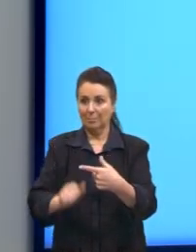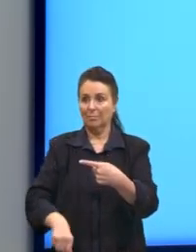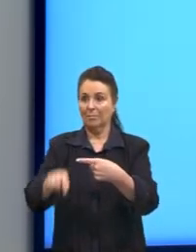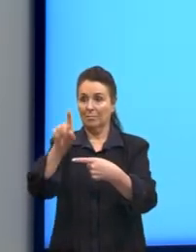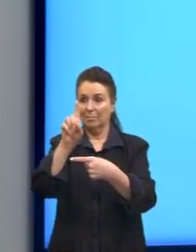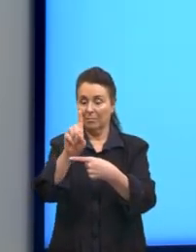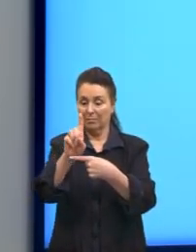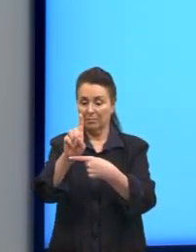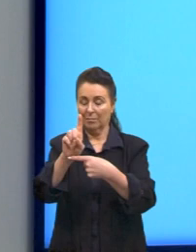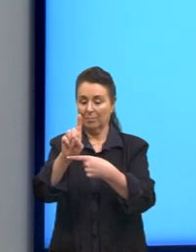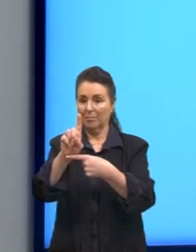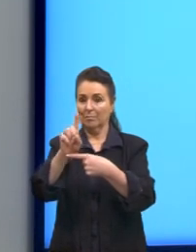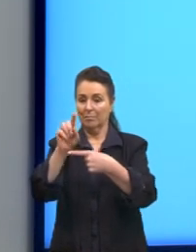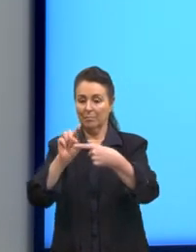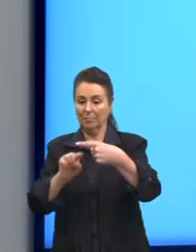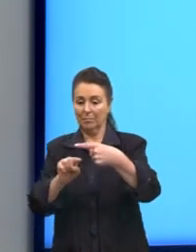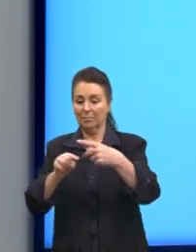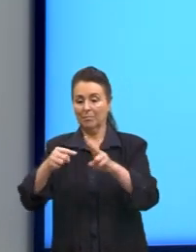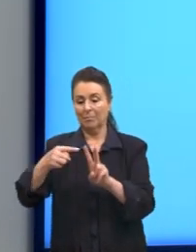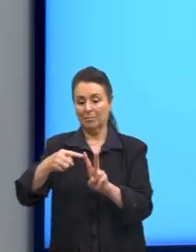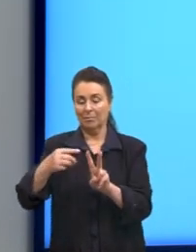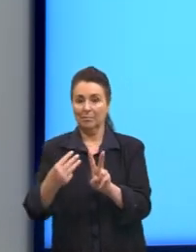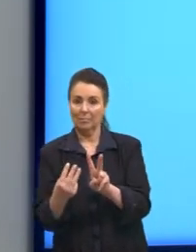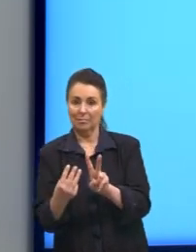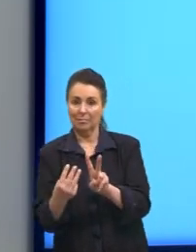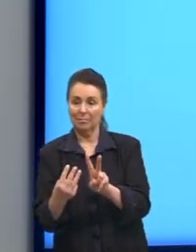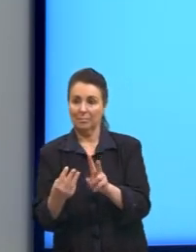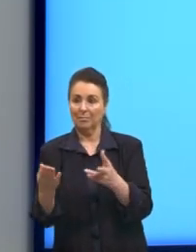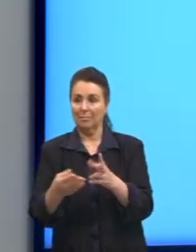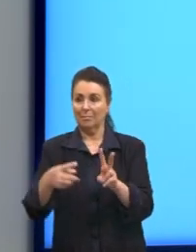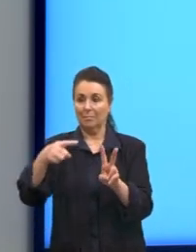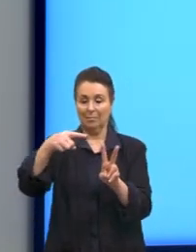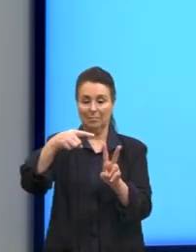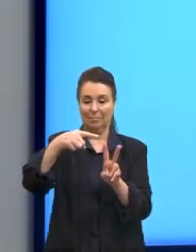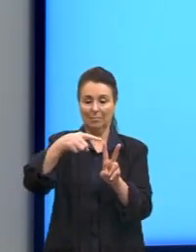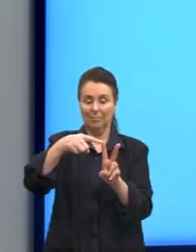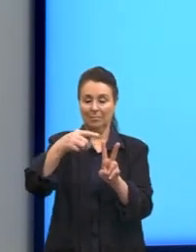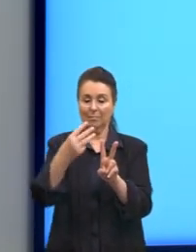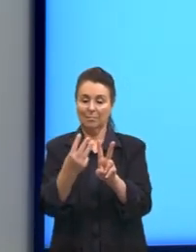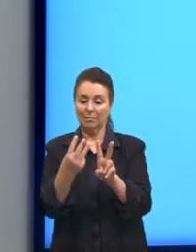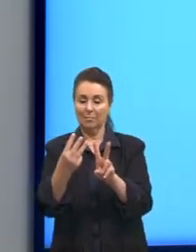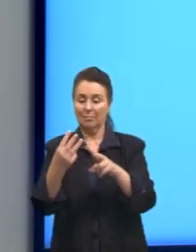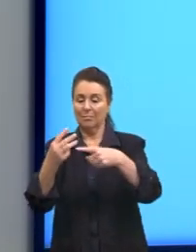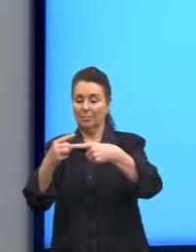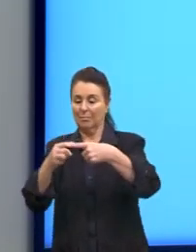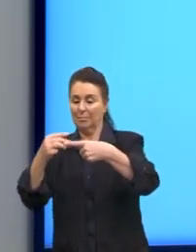Ou, efetuando a racionalização, raiz de 3 sobre 3.